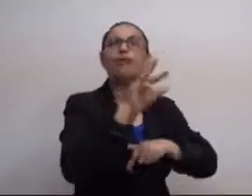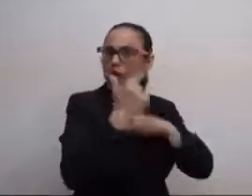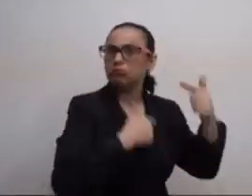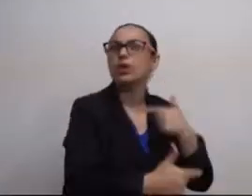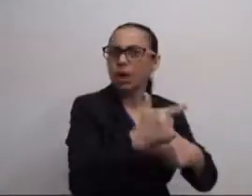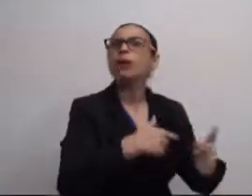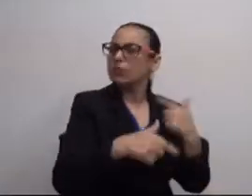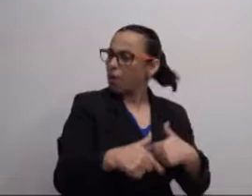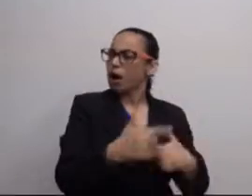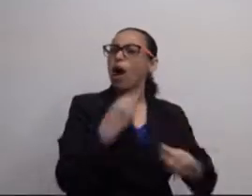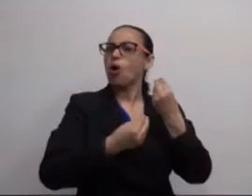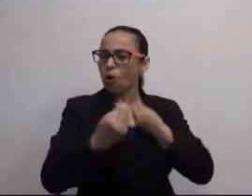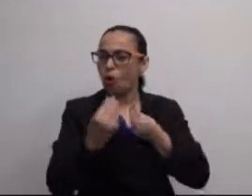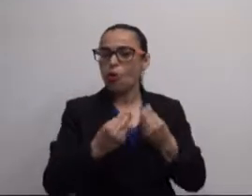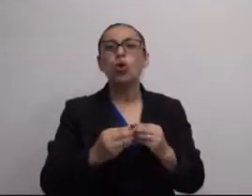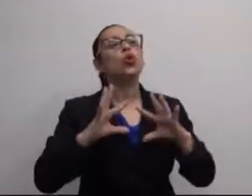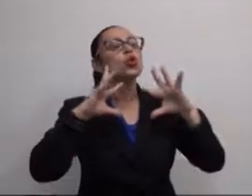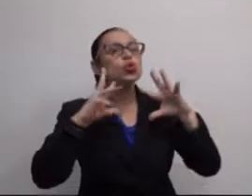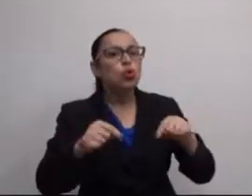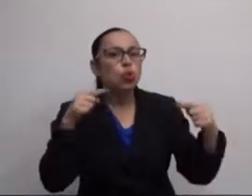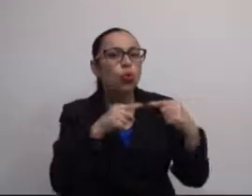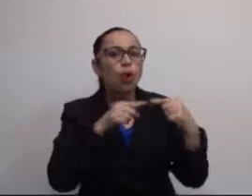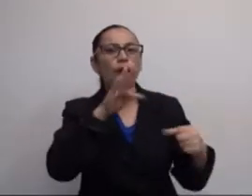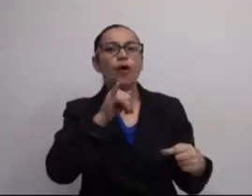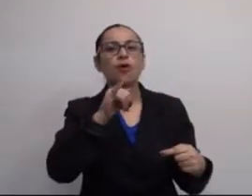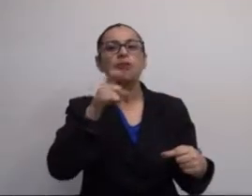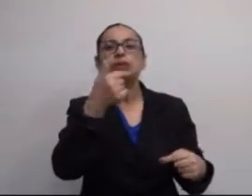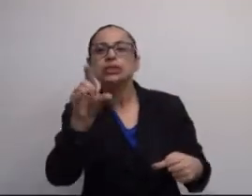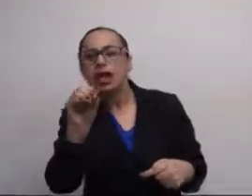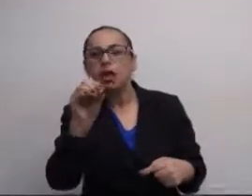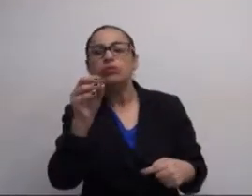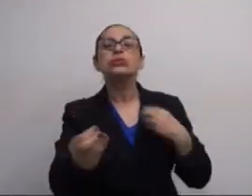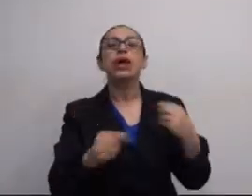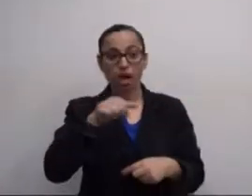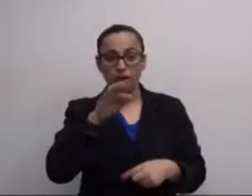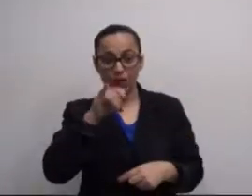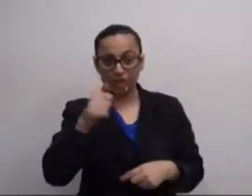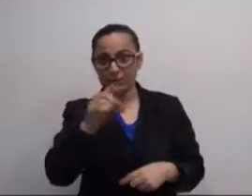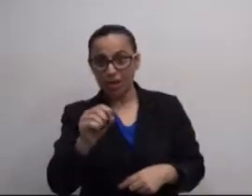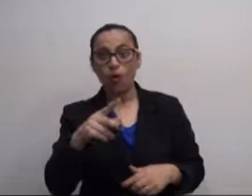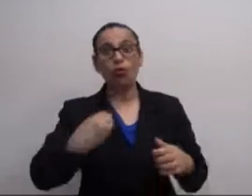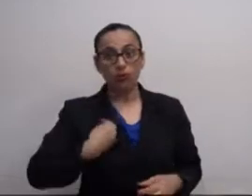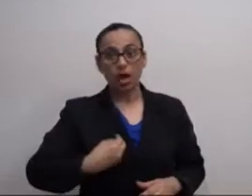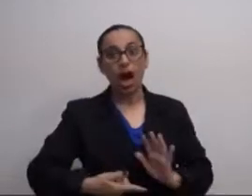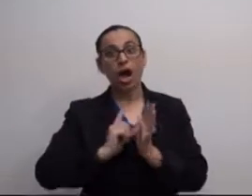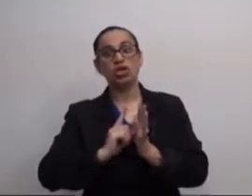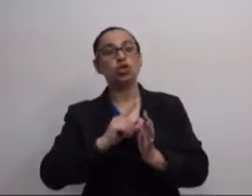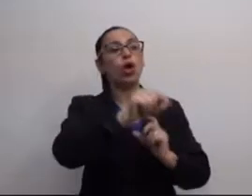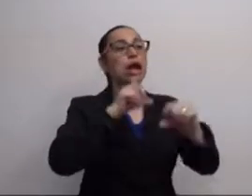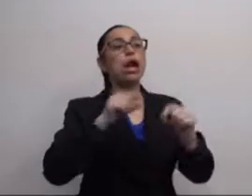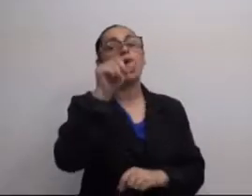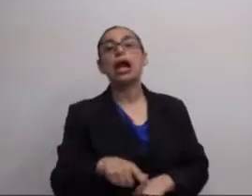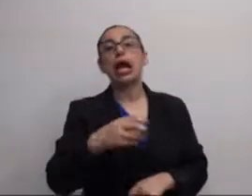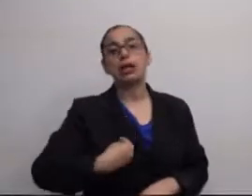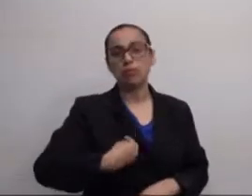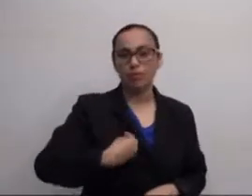experts no assunto. E eles vão trabalhar. Trabalhar como? É tudo dentro de uma ficção. E para que